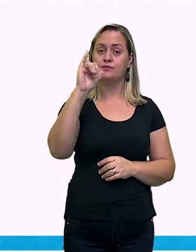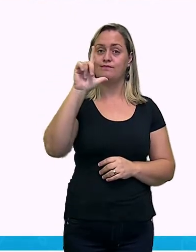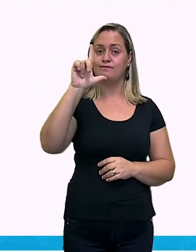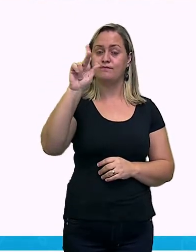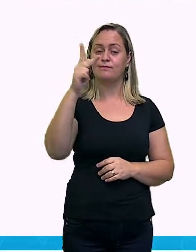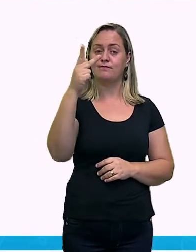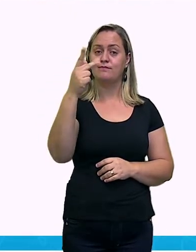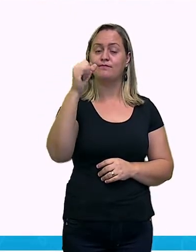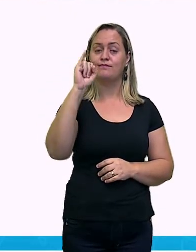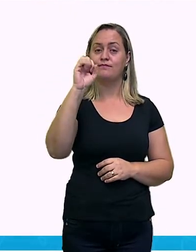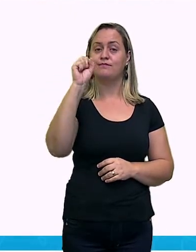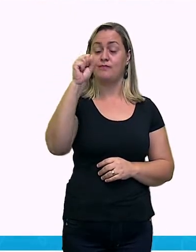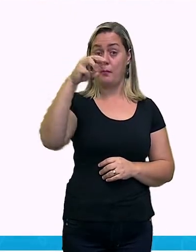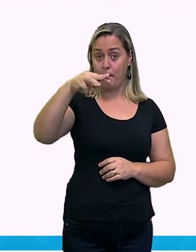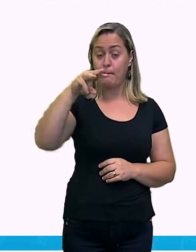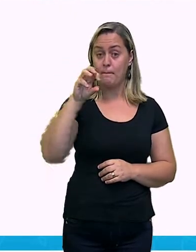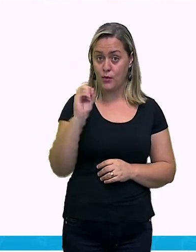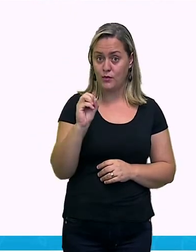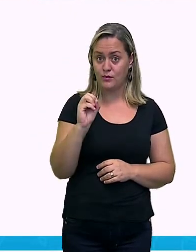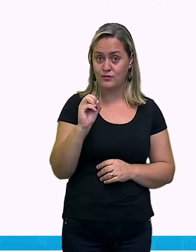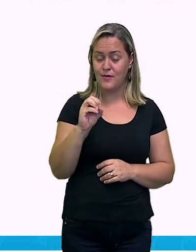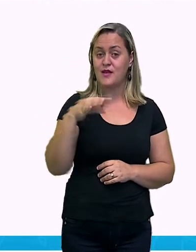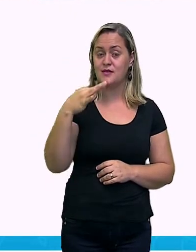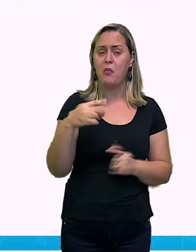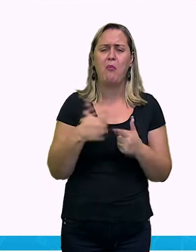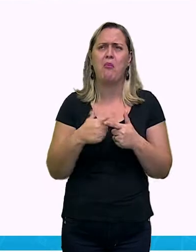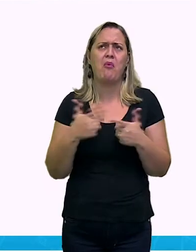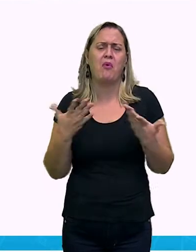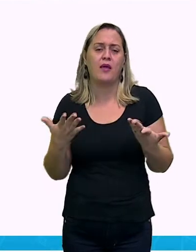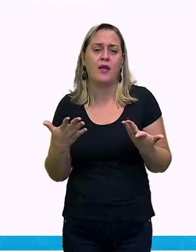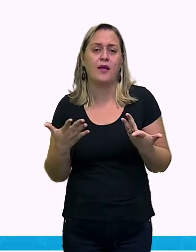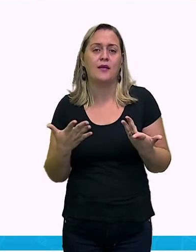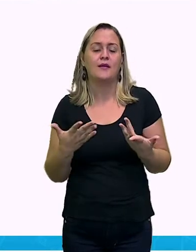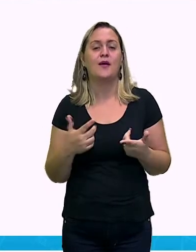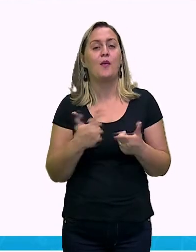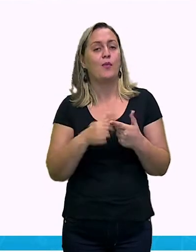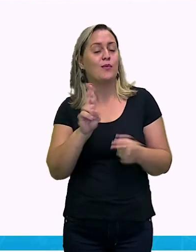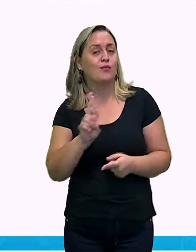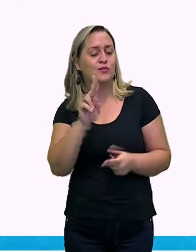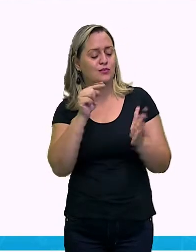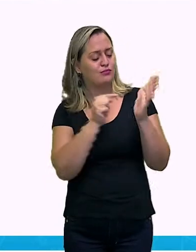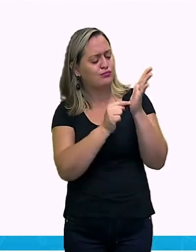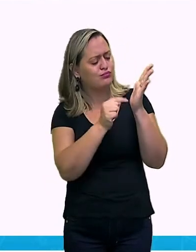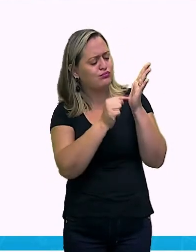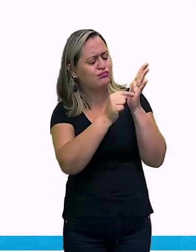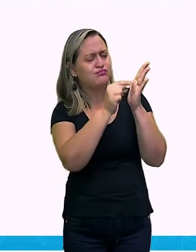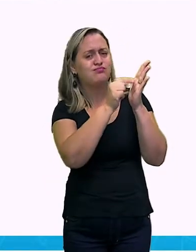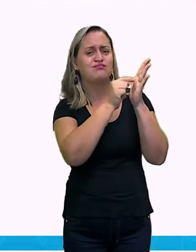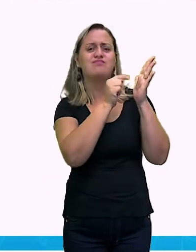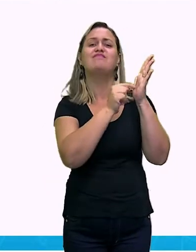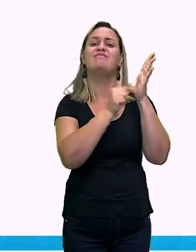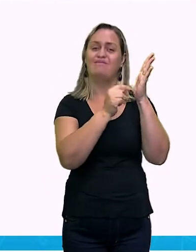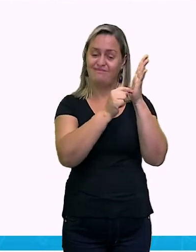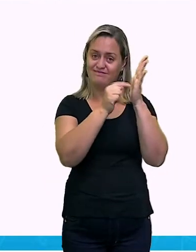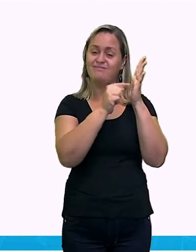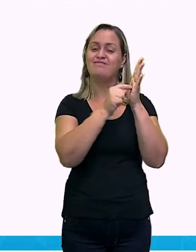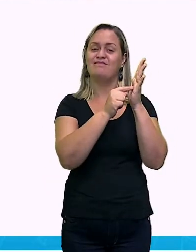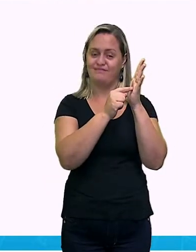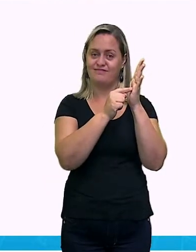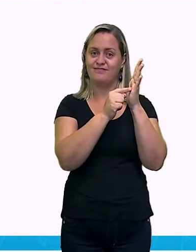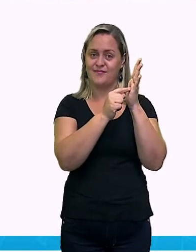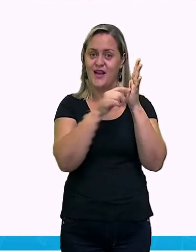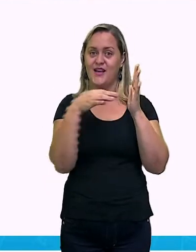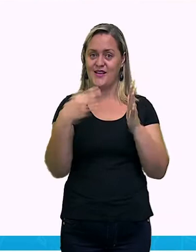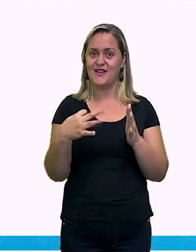dar cor, de colorir. Seja ele com lápis de cor, seja com pincel, com giz de cera, você usando tinta,